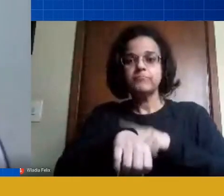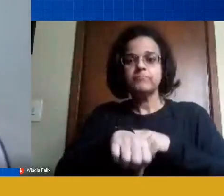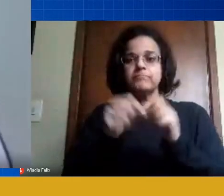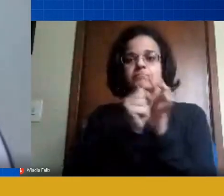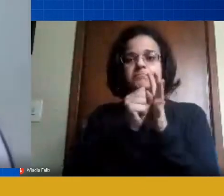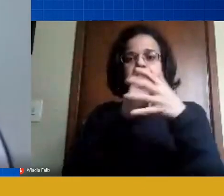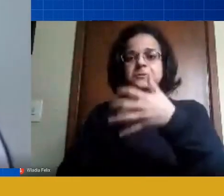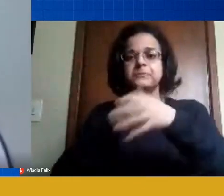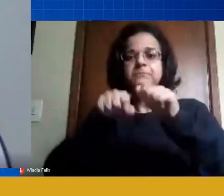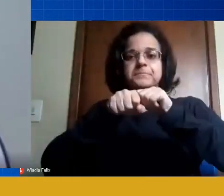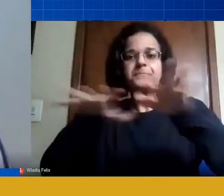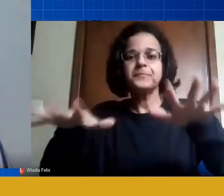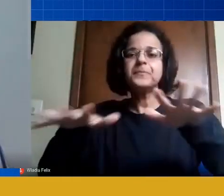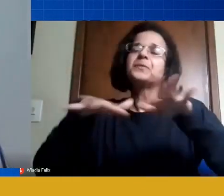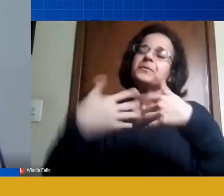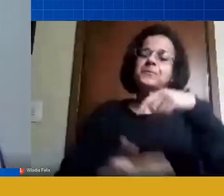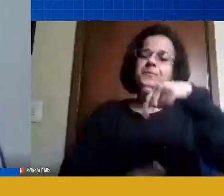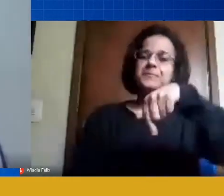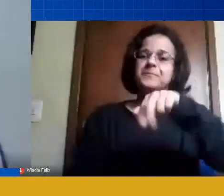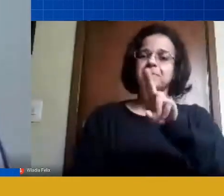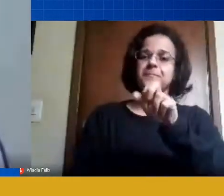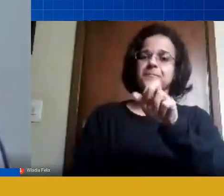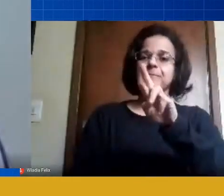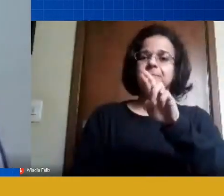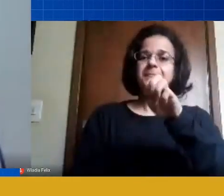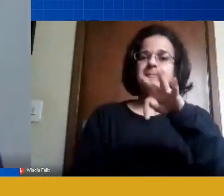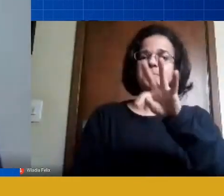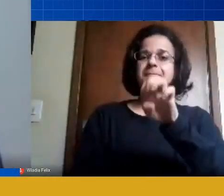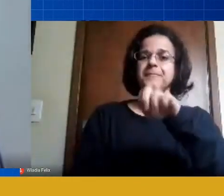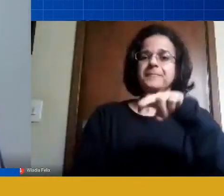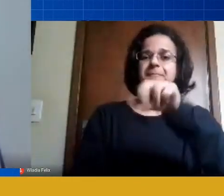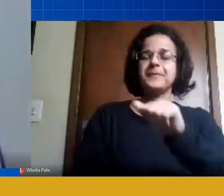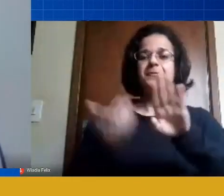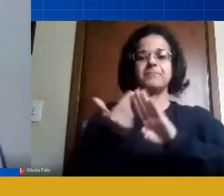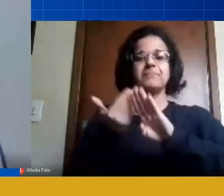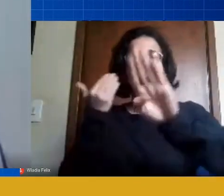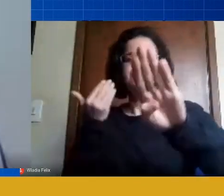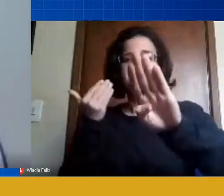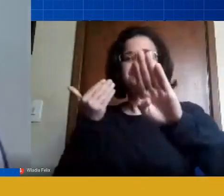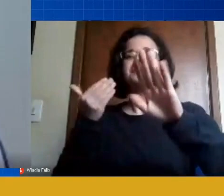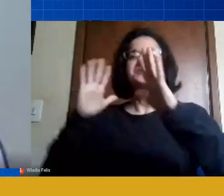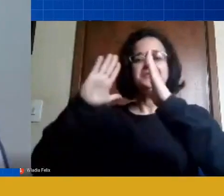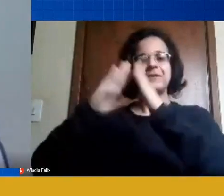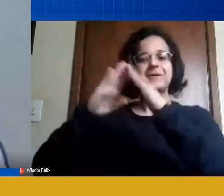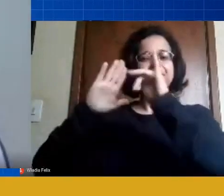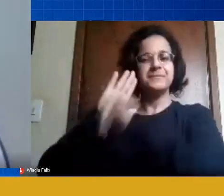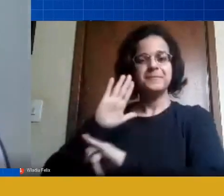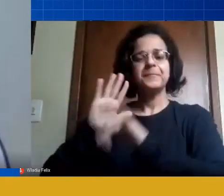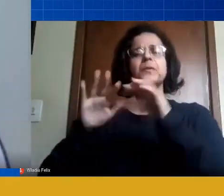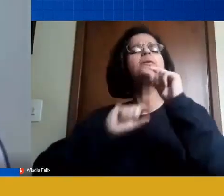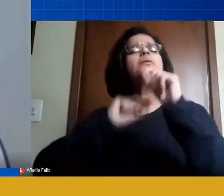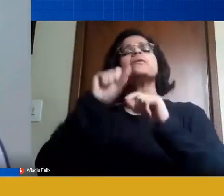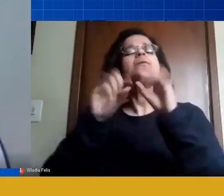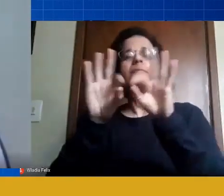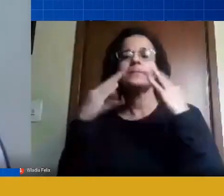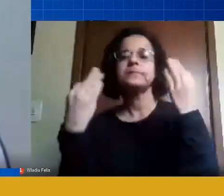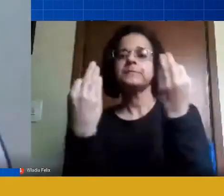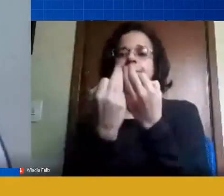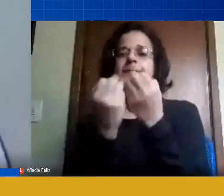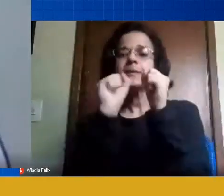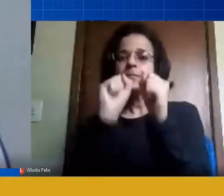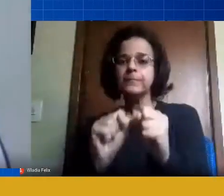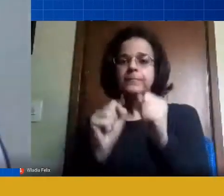ou quarentena ou distanciamento social o que o pai pode estar ali também proporcionando e